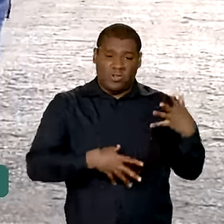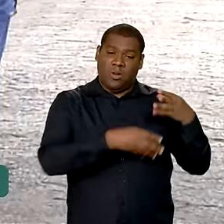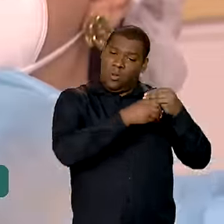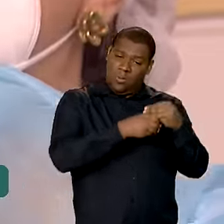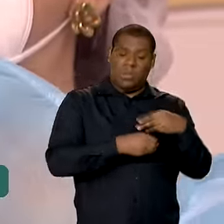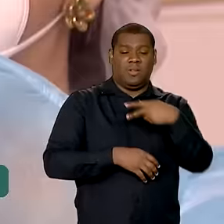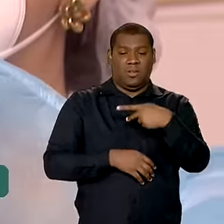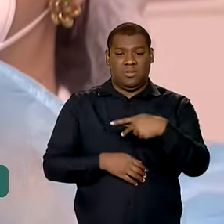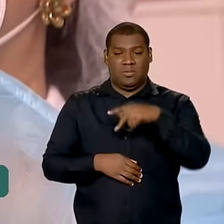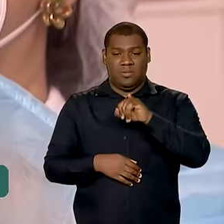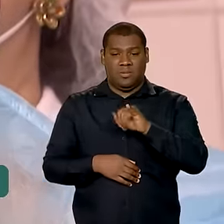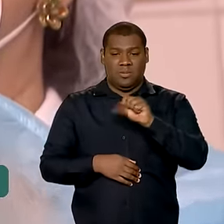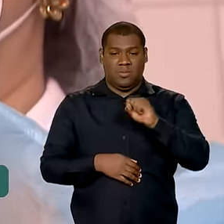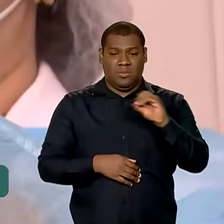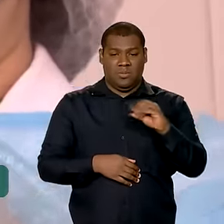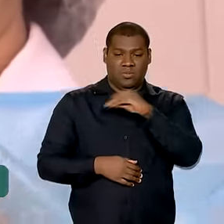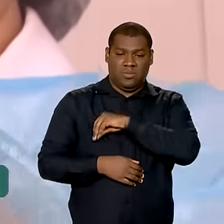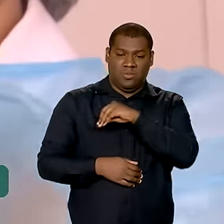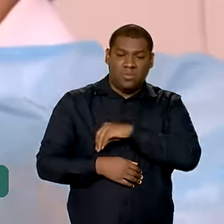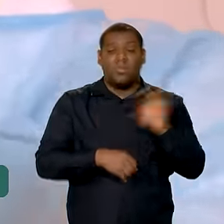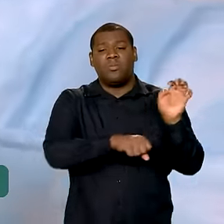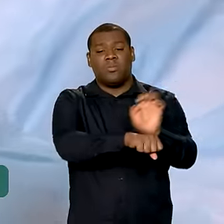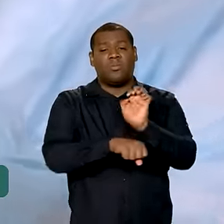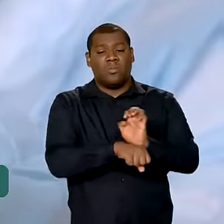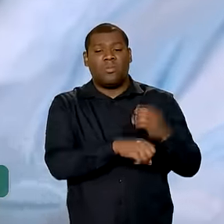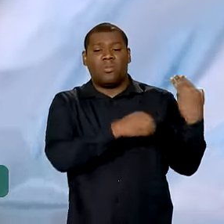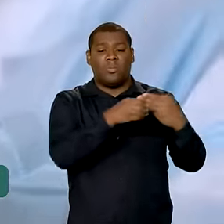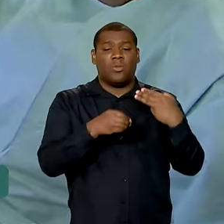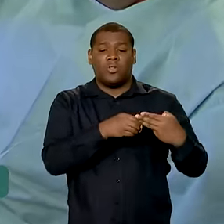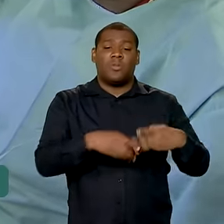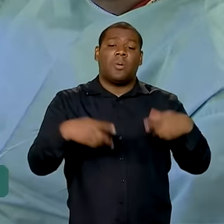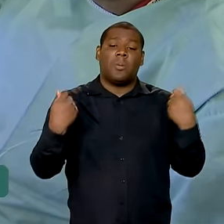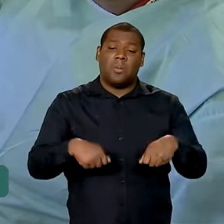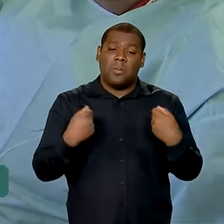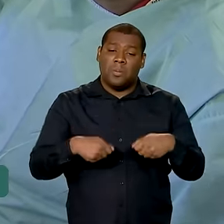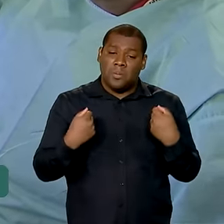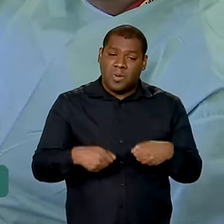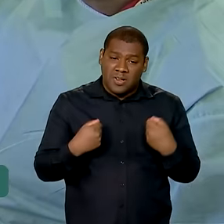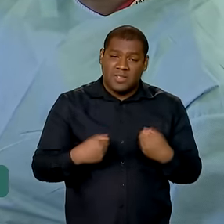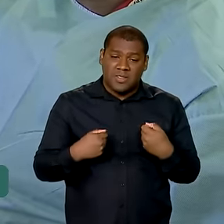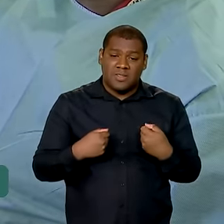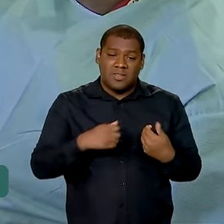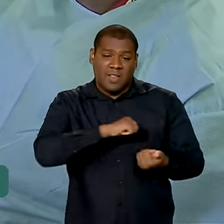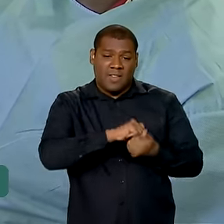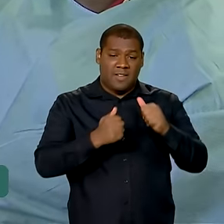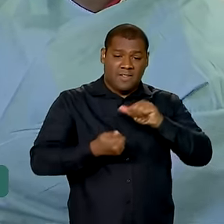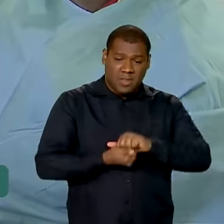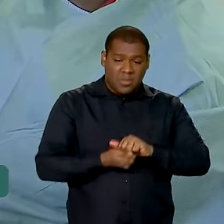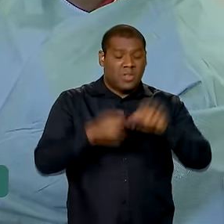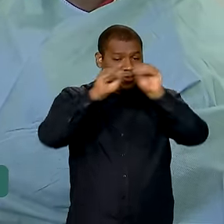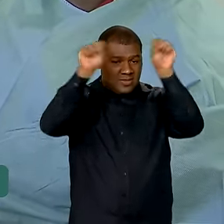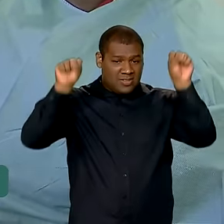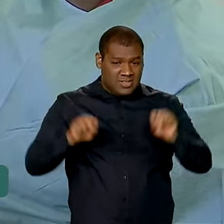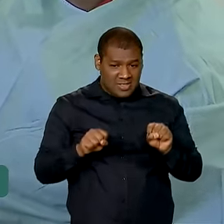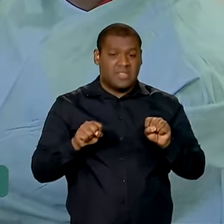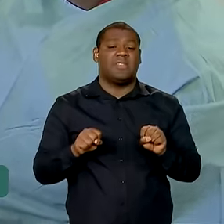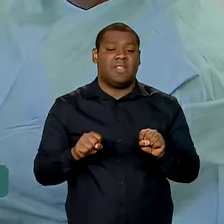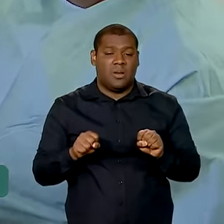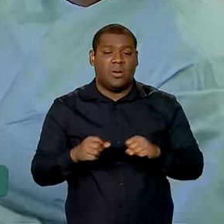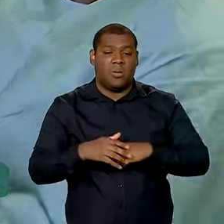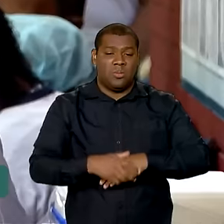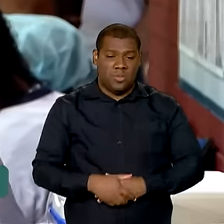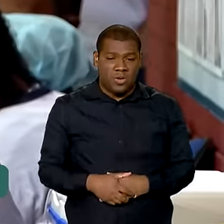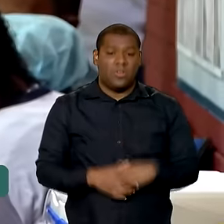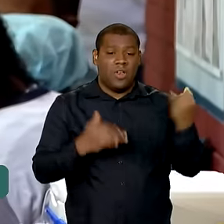garantir o repasse, estados e municípios precisam alimentar o sistema InvestSUS com dados